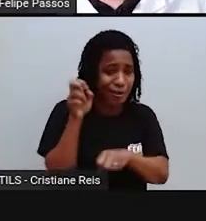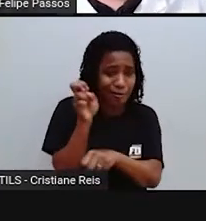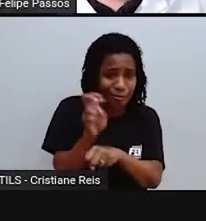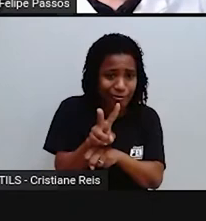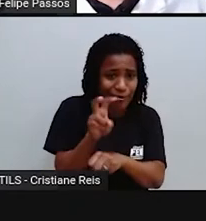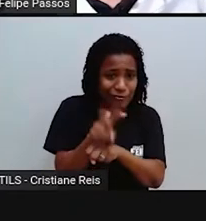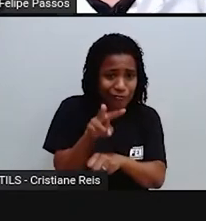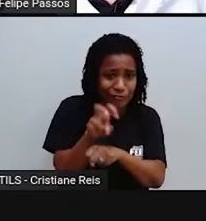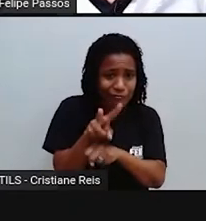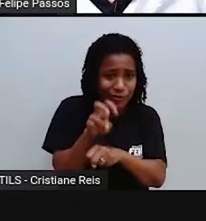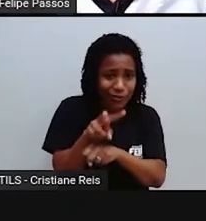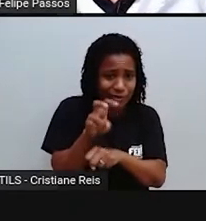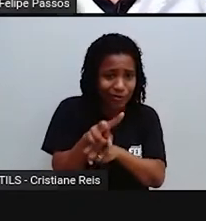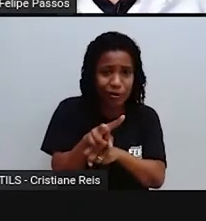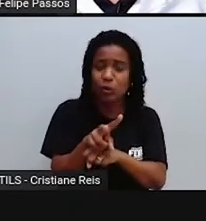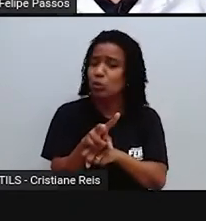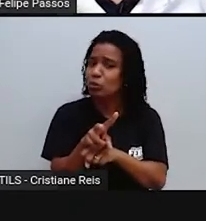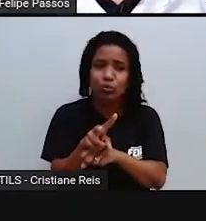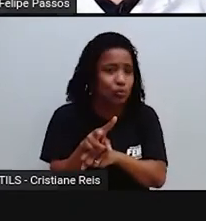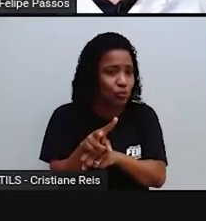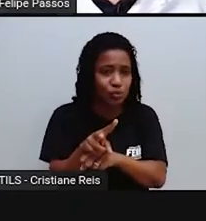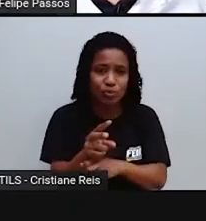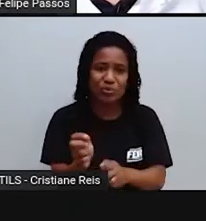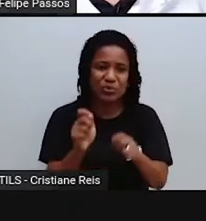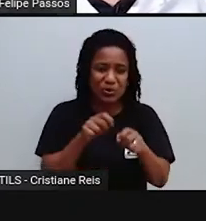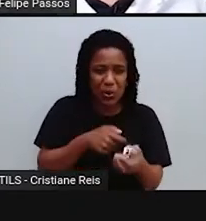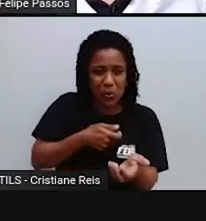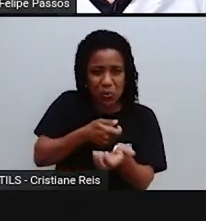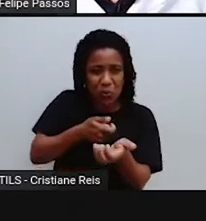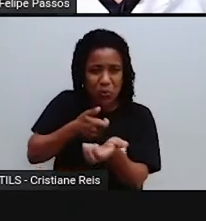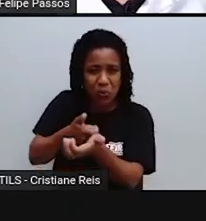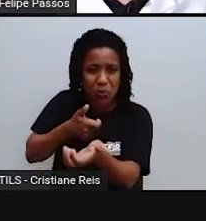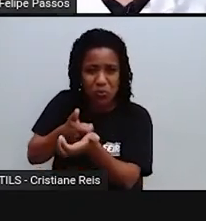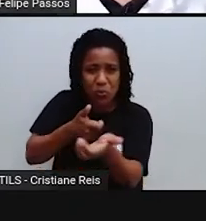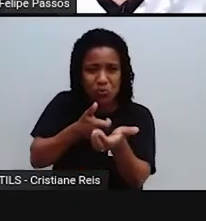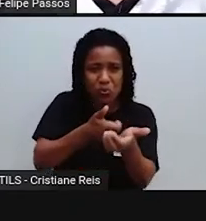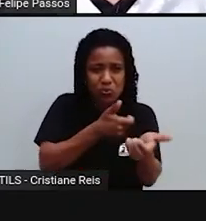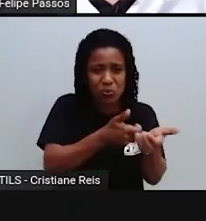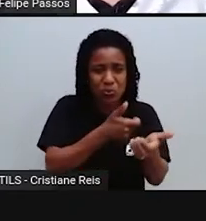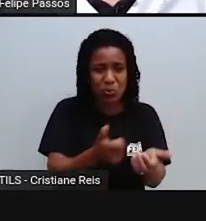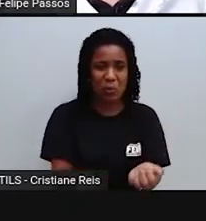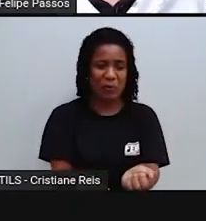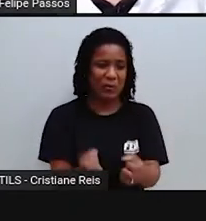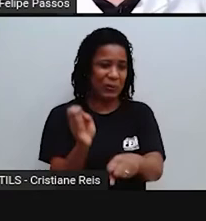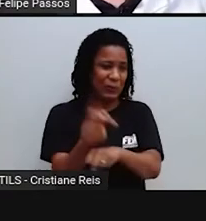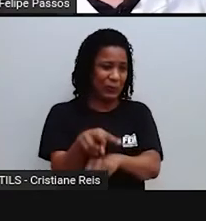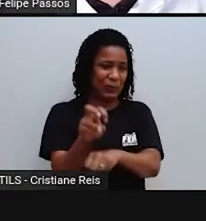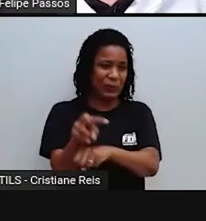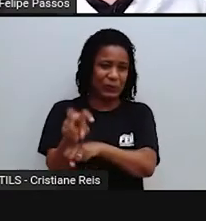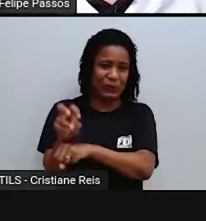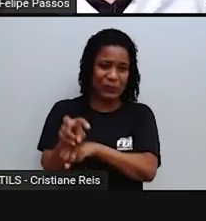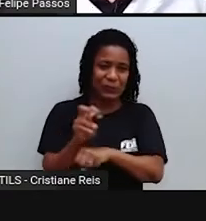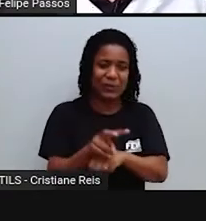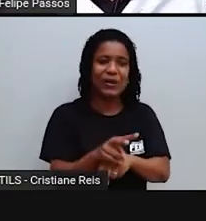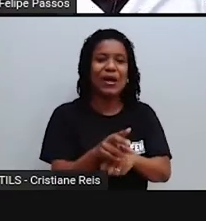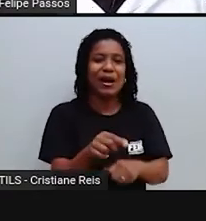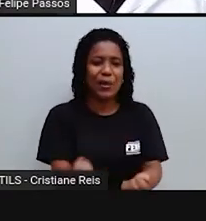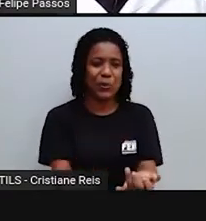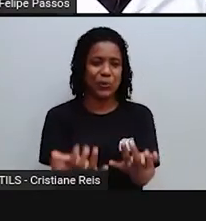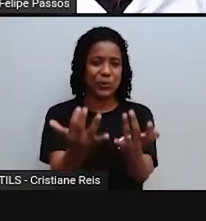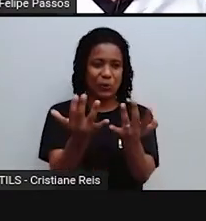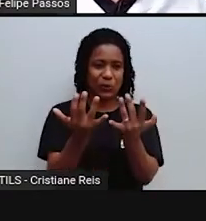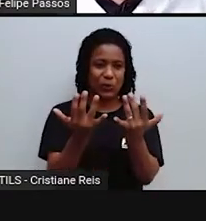agrotóxico em si, ele causa uma cascata de problemas, o envenenamento daquele alimento,